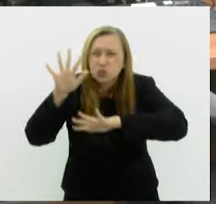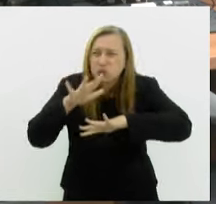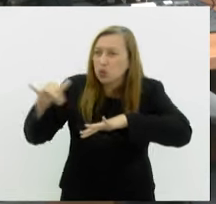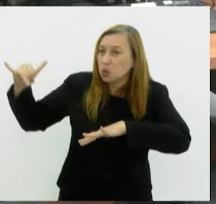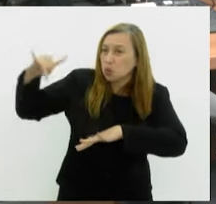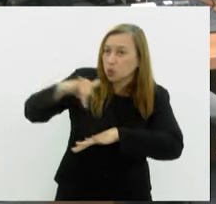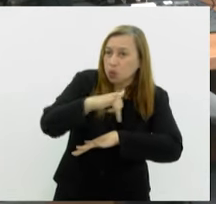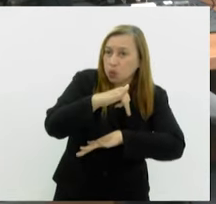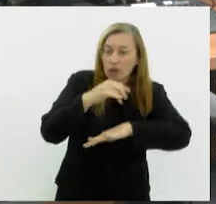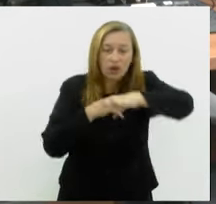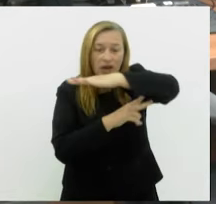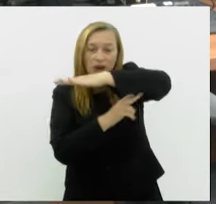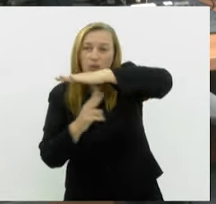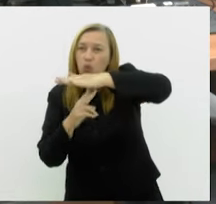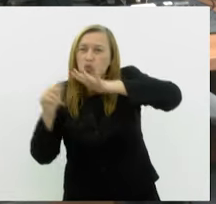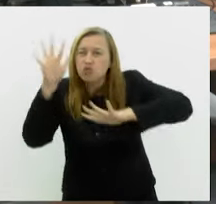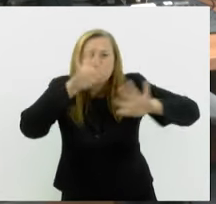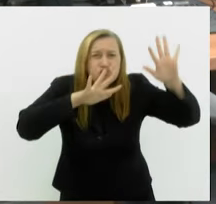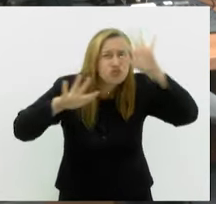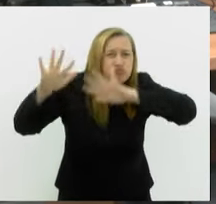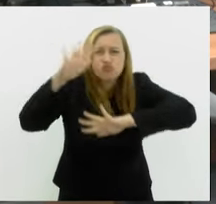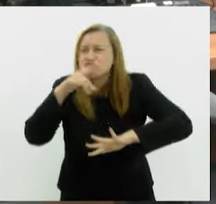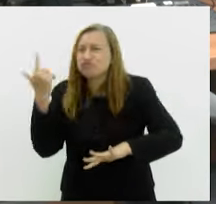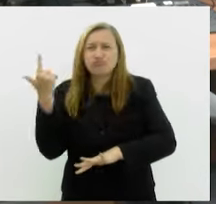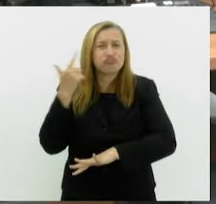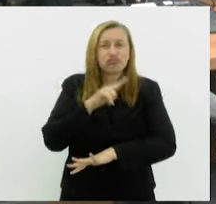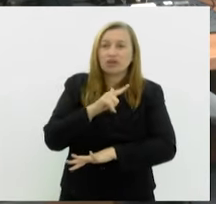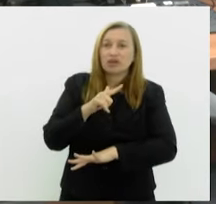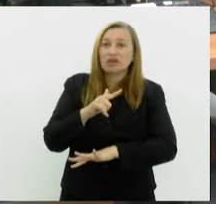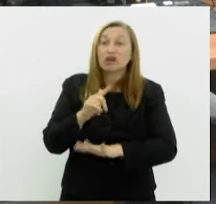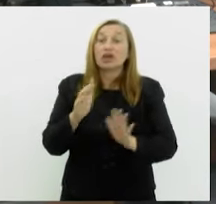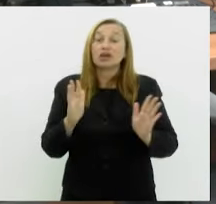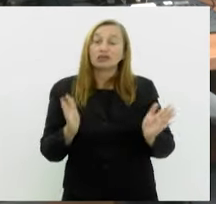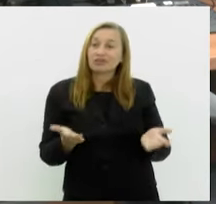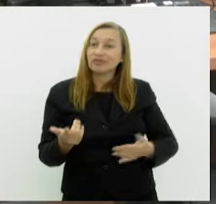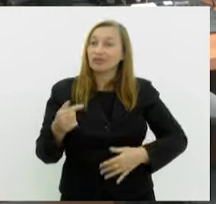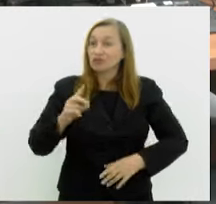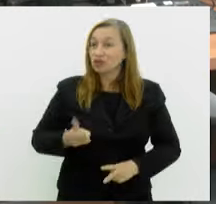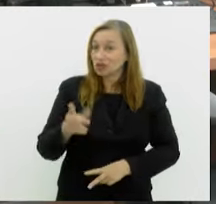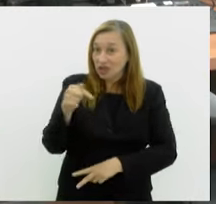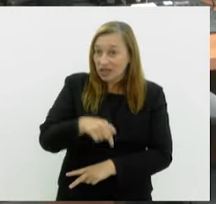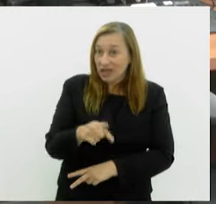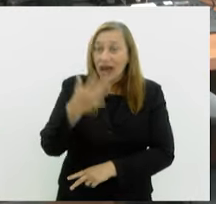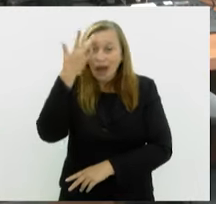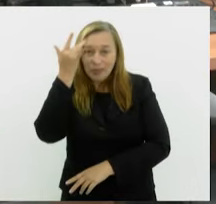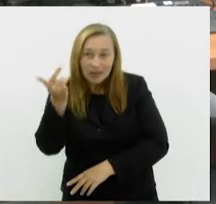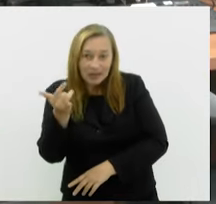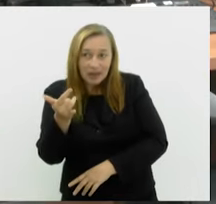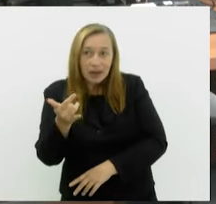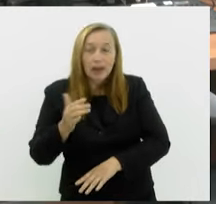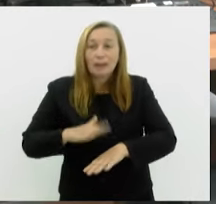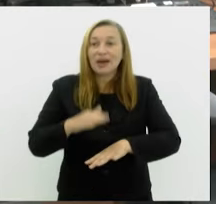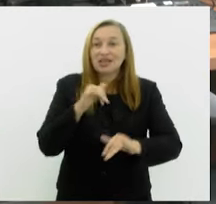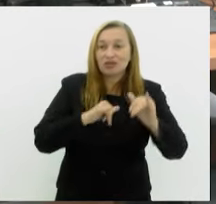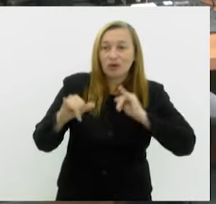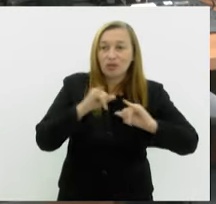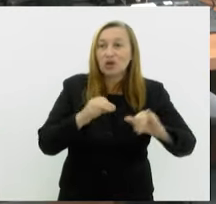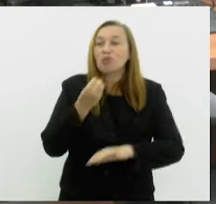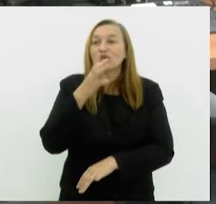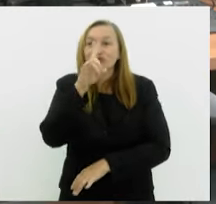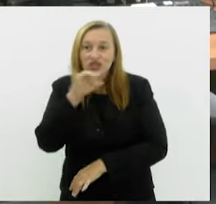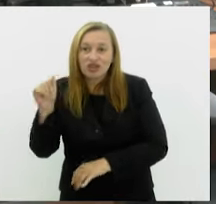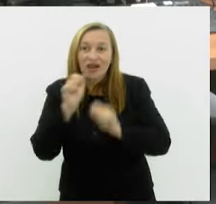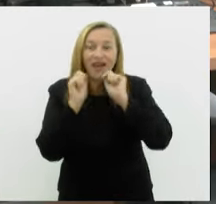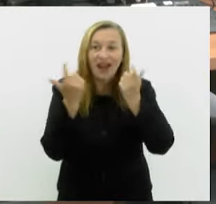A ponte Rio Niteral é coberta pelo nevoeiro. E a gente fica por aqui. Amanhã a gente tem mais notícias aqui no Bom Dia Alerje.